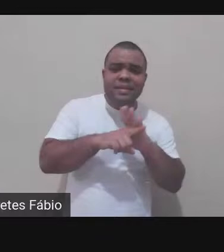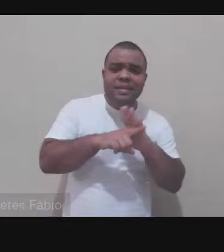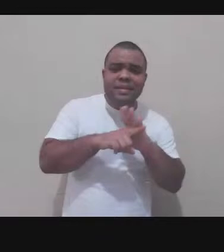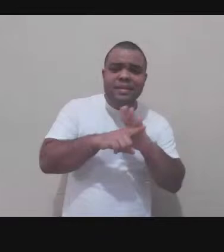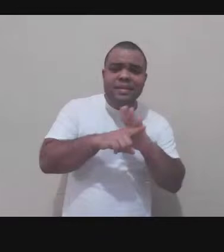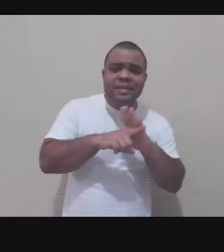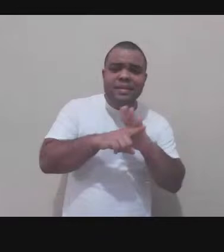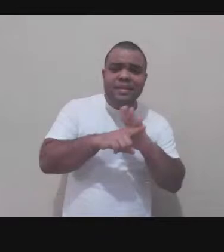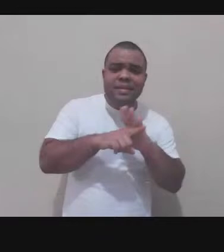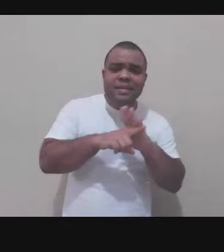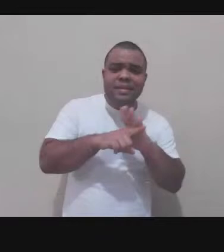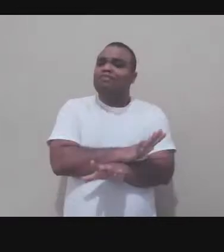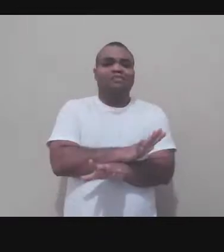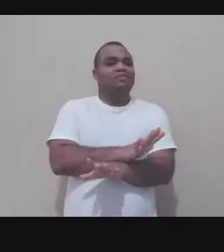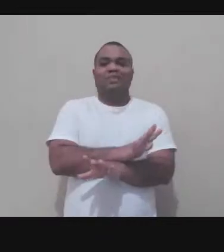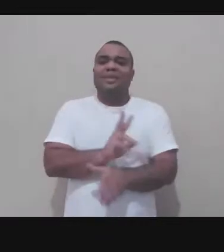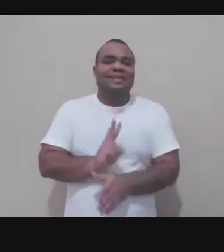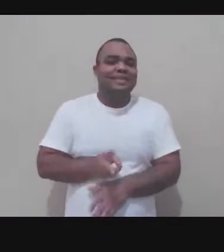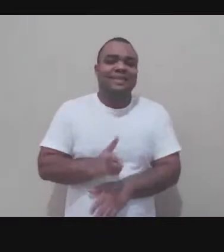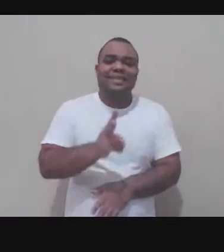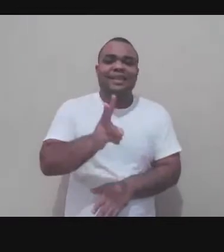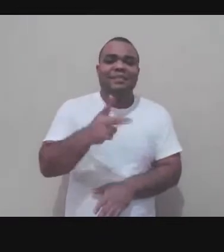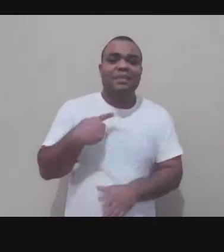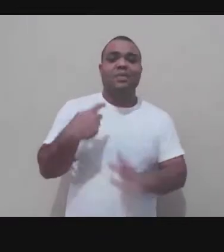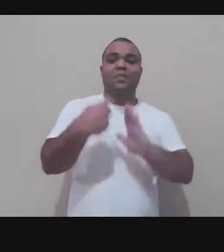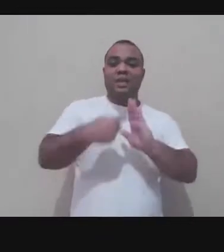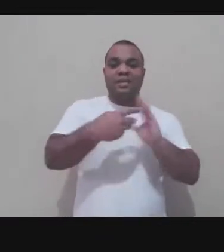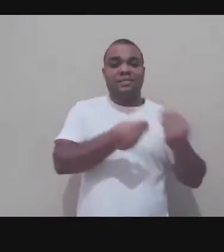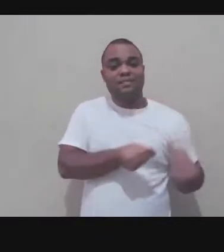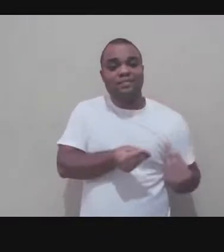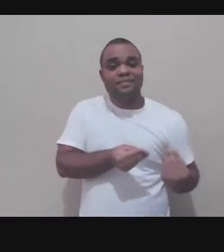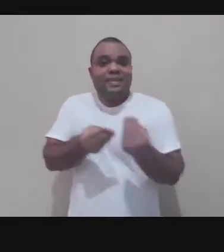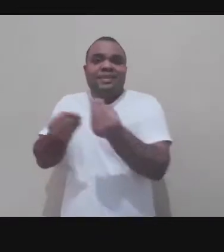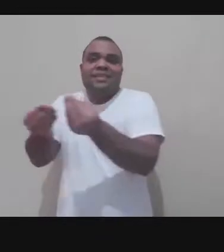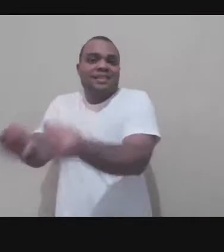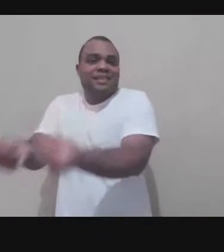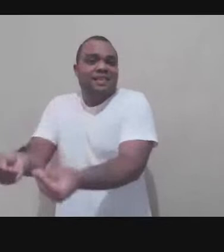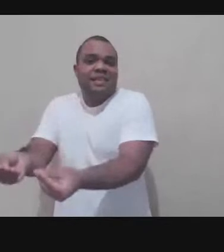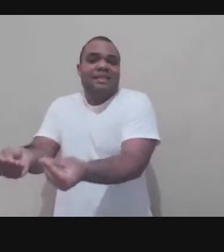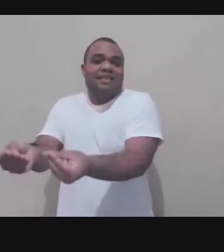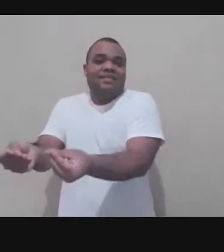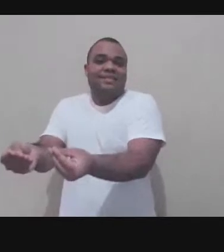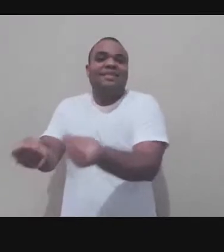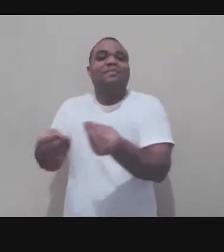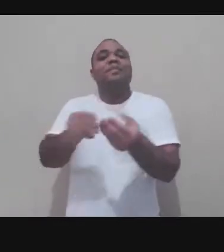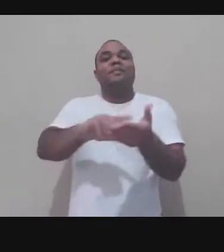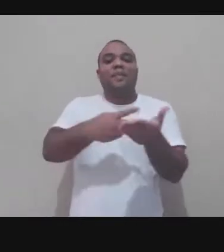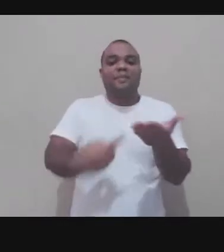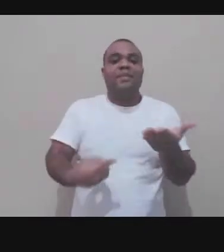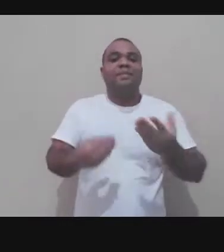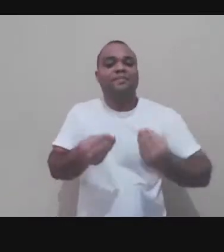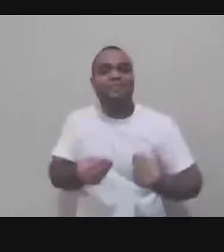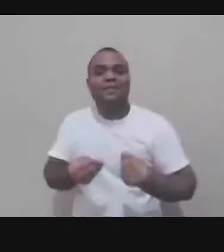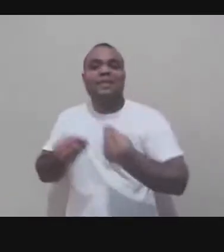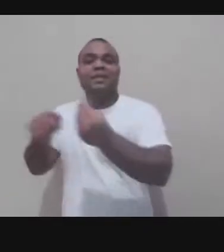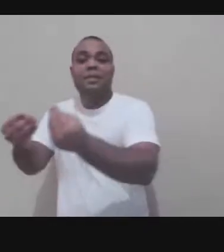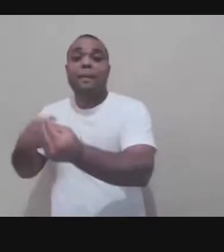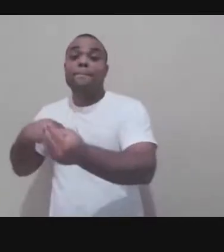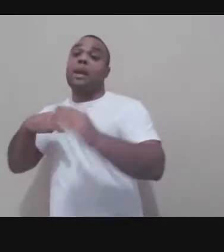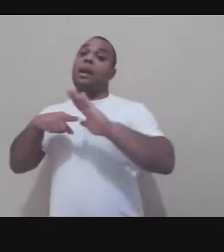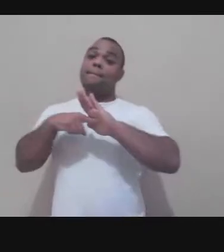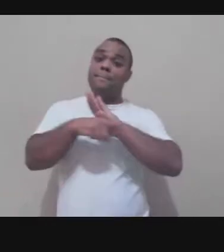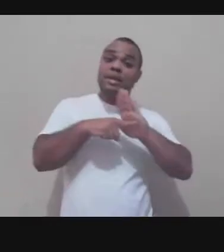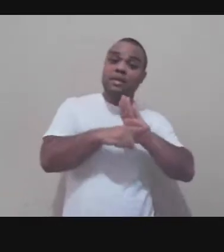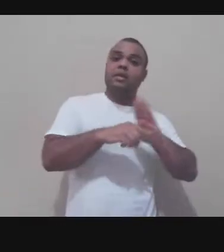texto e é exatamente isso que aconteceu eu entreguei a minha monografia mas a pesquisa continuou e ela continuou na